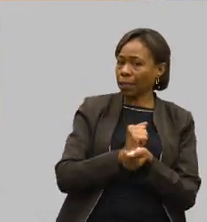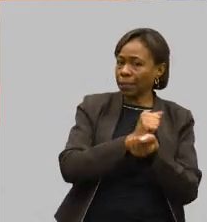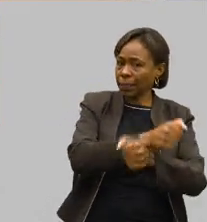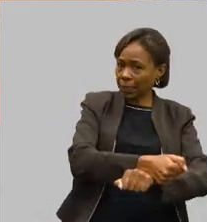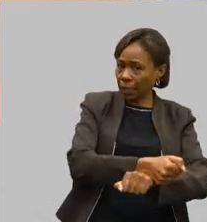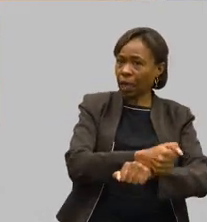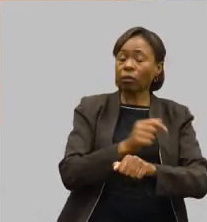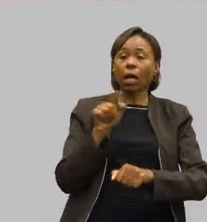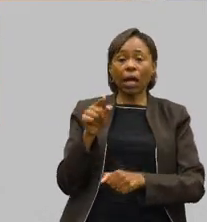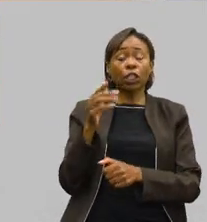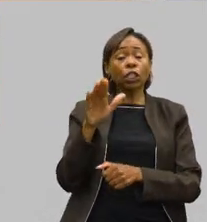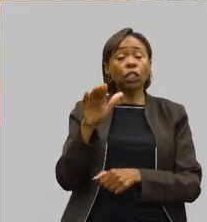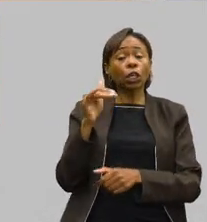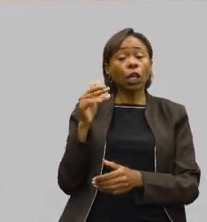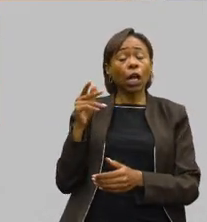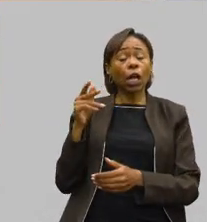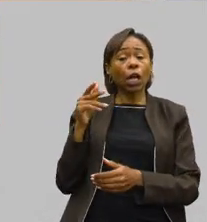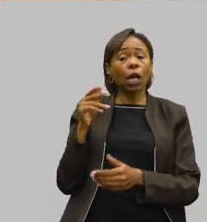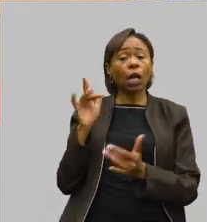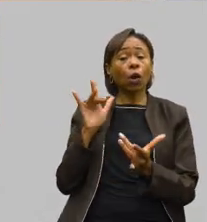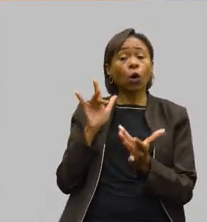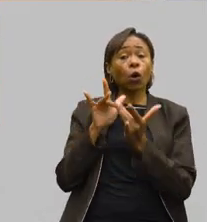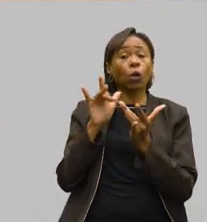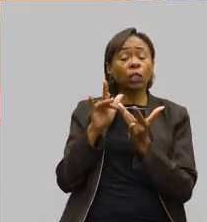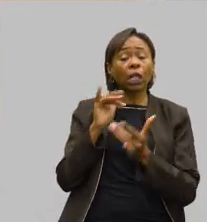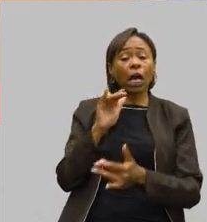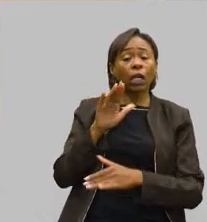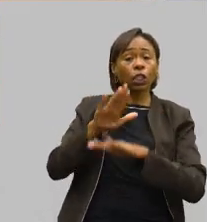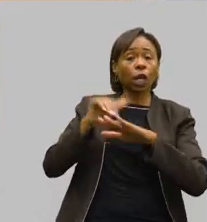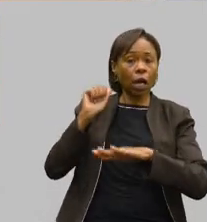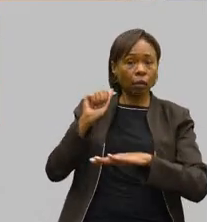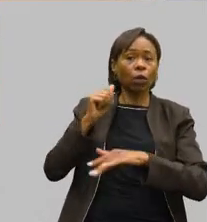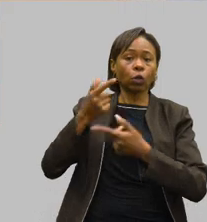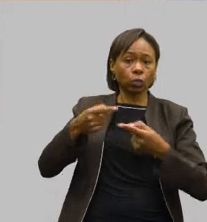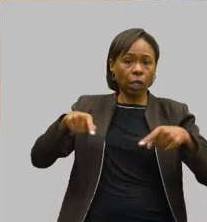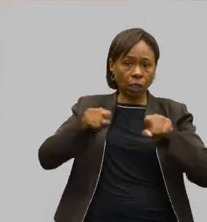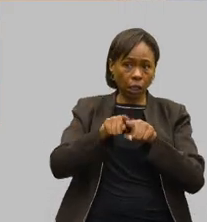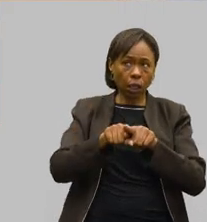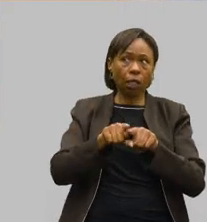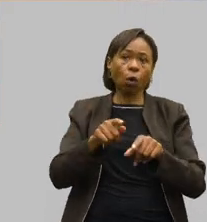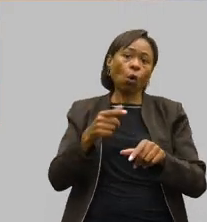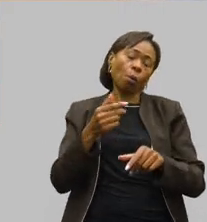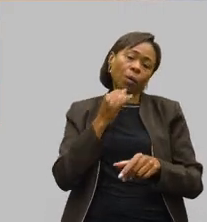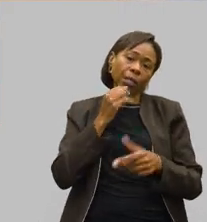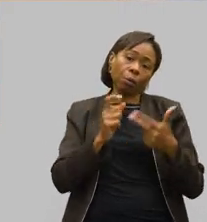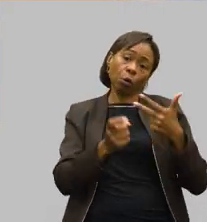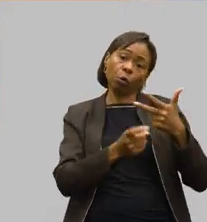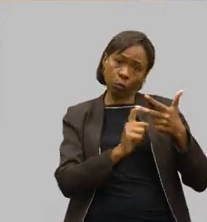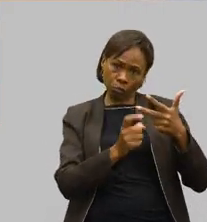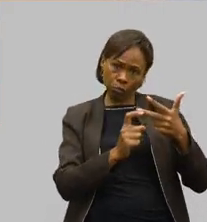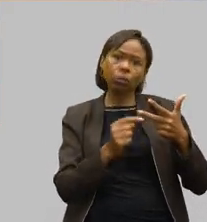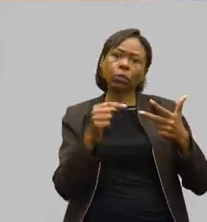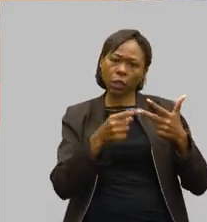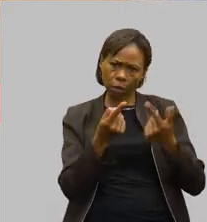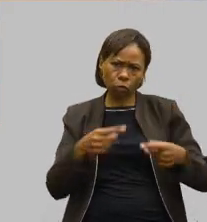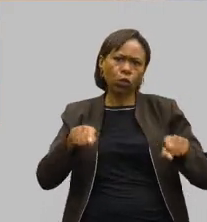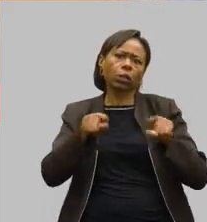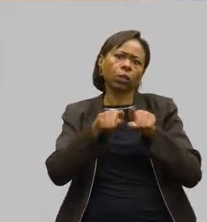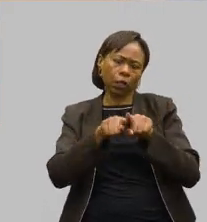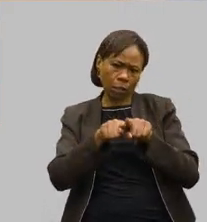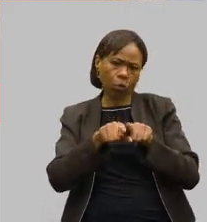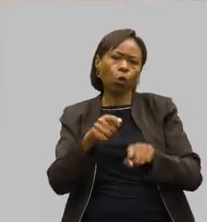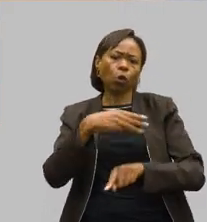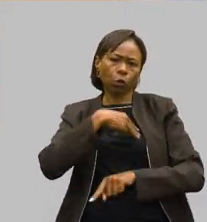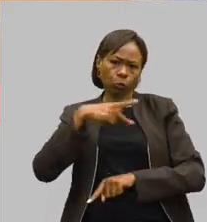parceiros, inclusive o Poder Executivo Estadual, é um parceiro do Ministério Público, é um parceiro do Ministério do Trabalho,